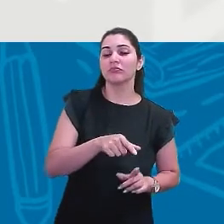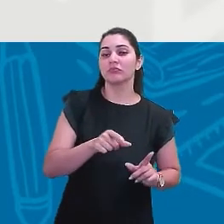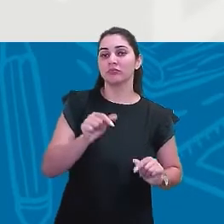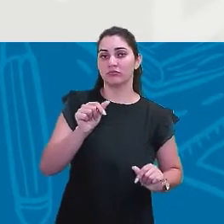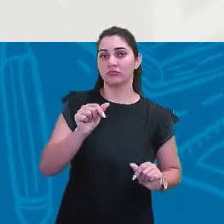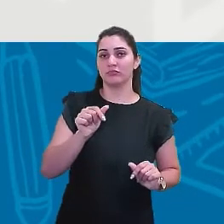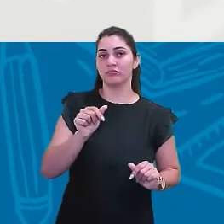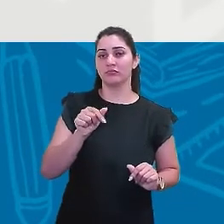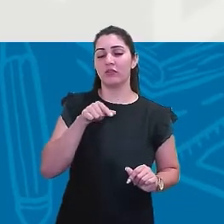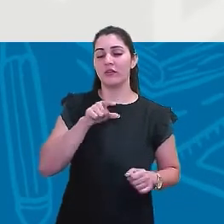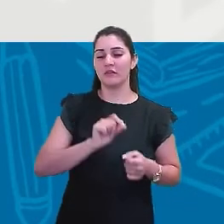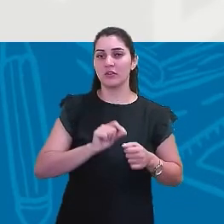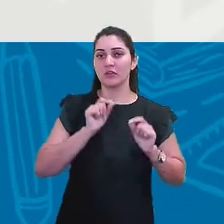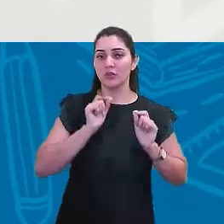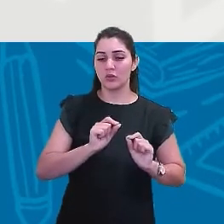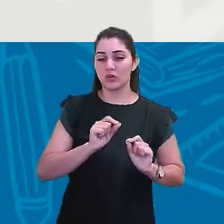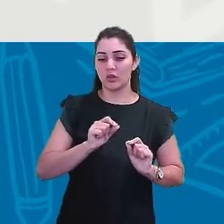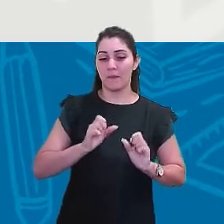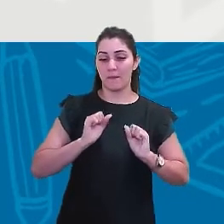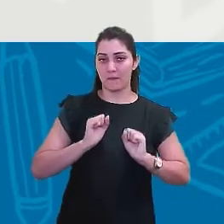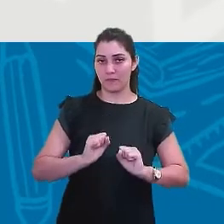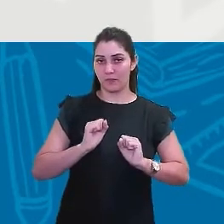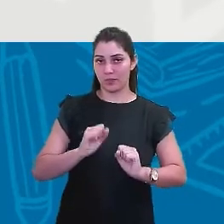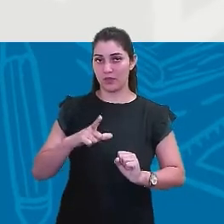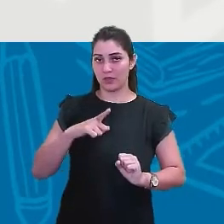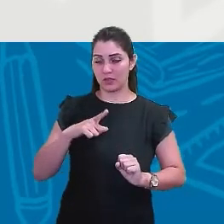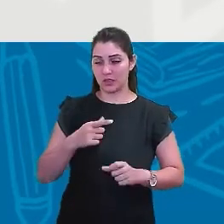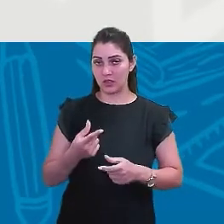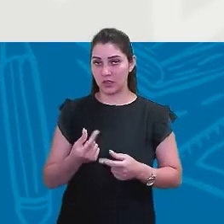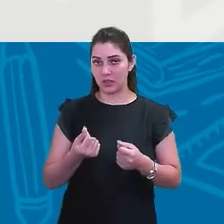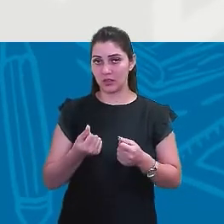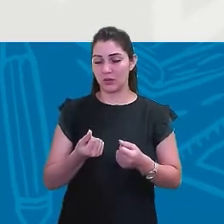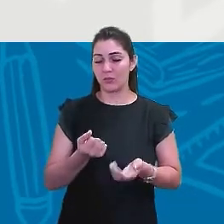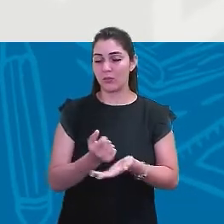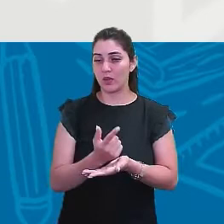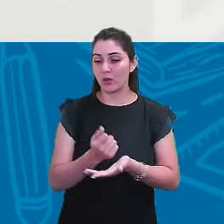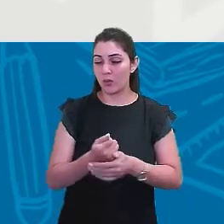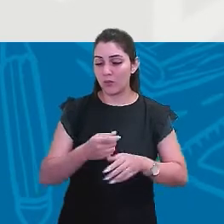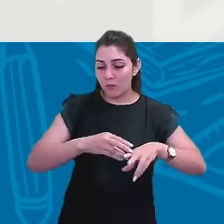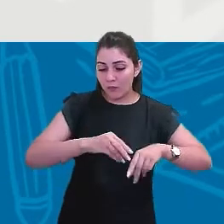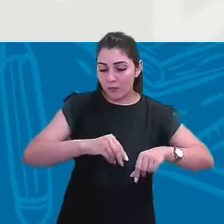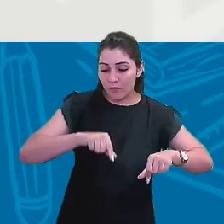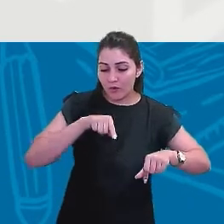que eles pudessem ter dinheiro para comprar as terras do pequeno produtor,